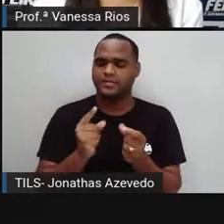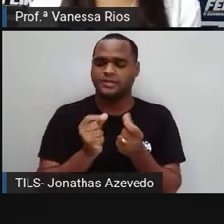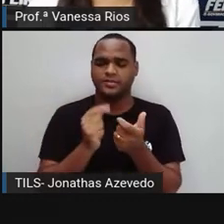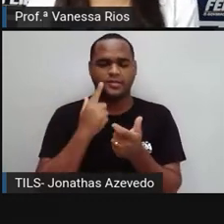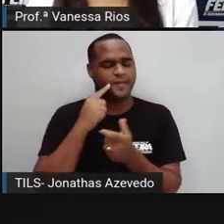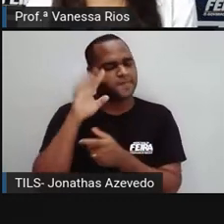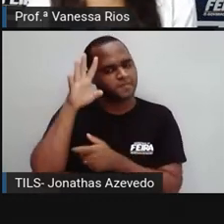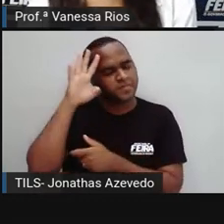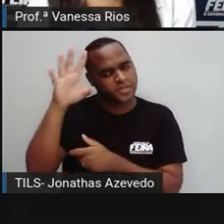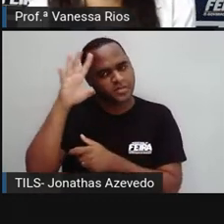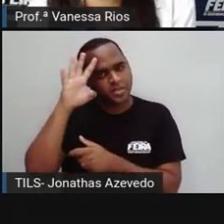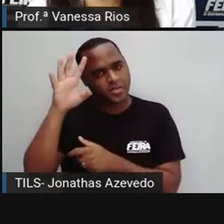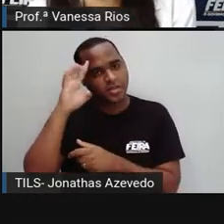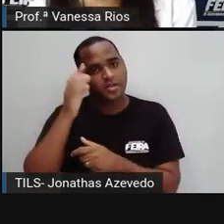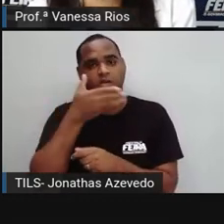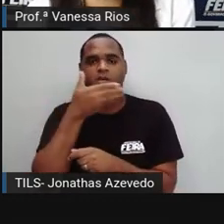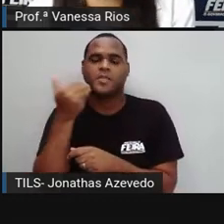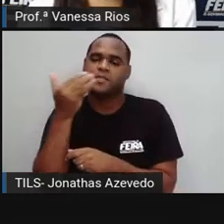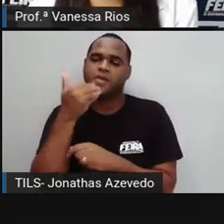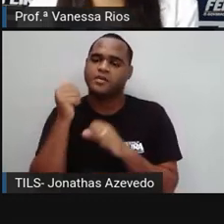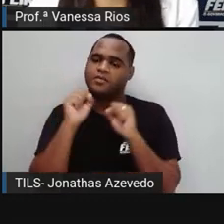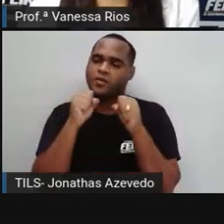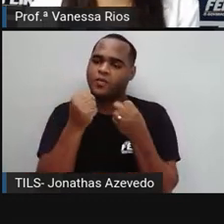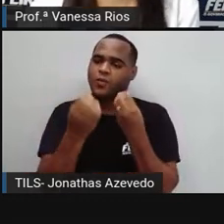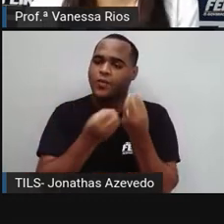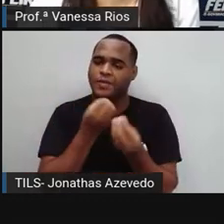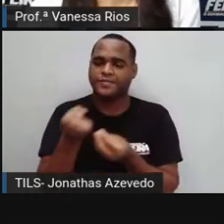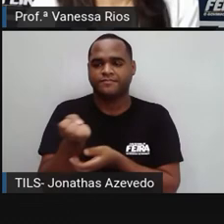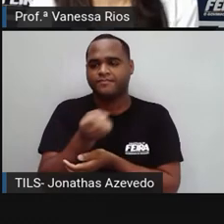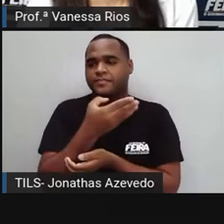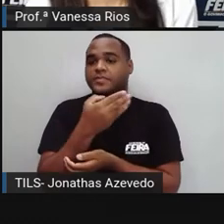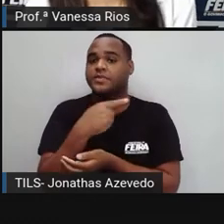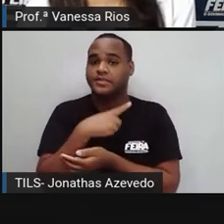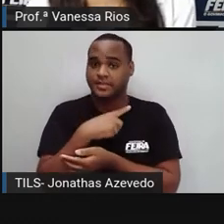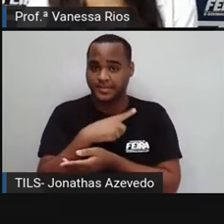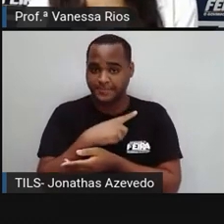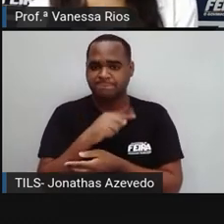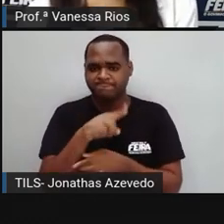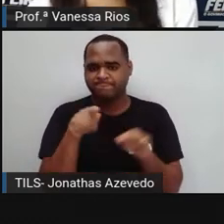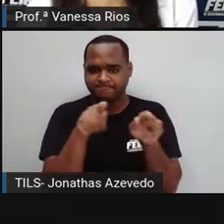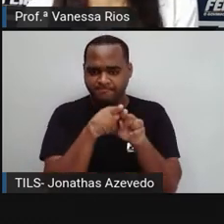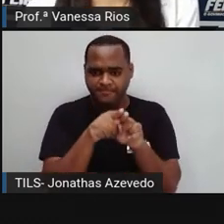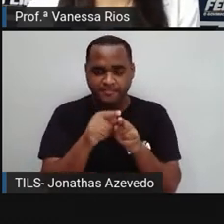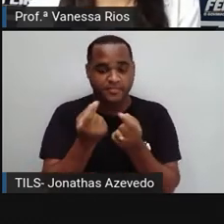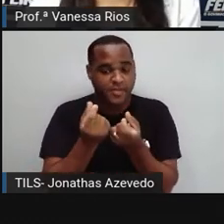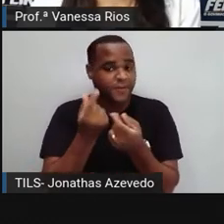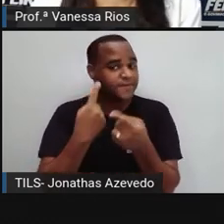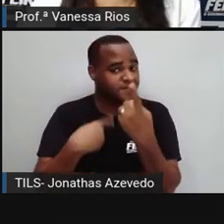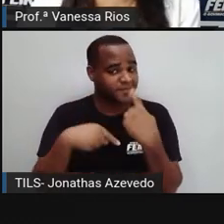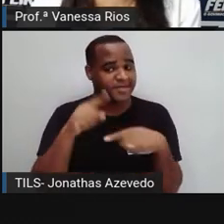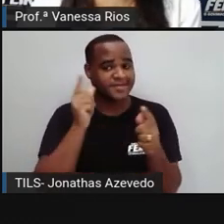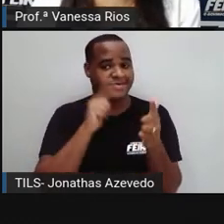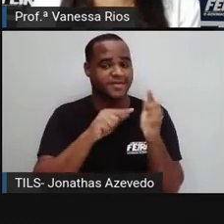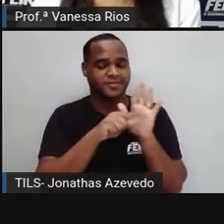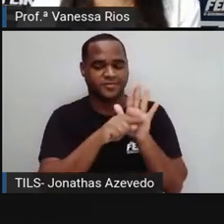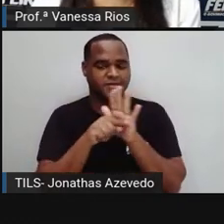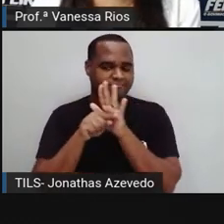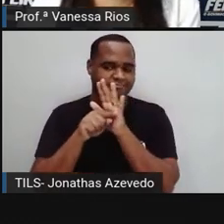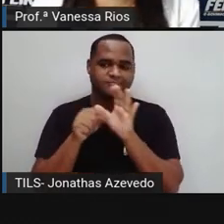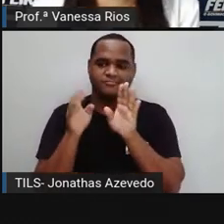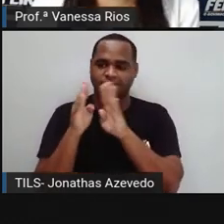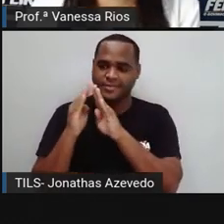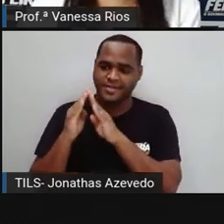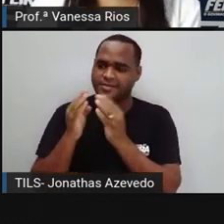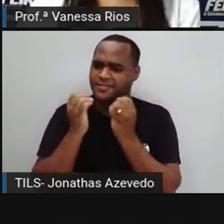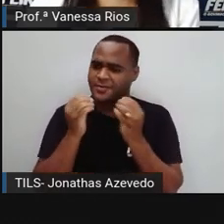pode pensar em ideias para melhorar esse novo serviço e começar a ganhar dinheiro, ajudar alguém aí da sua casa a ganhar